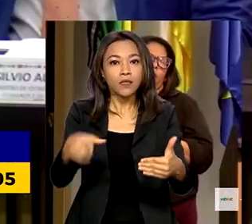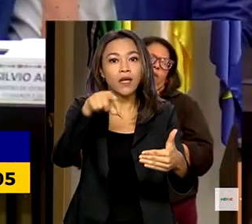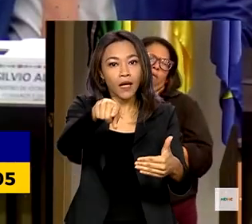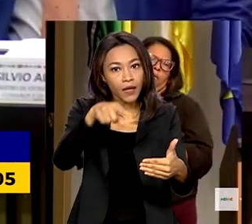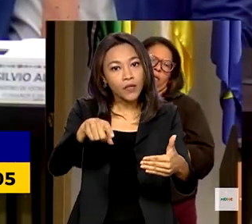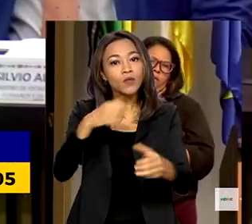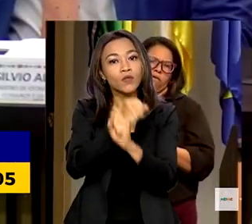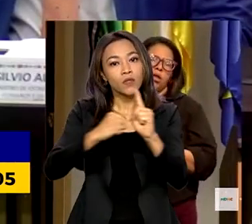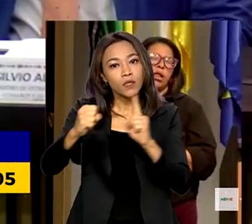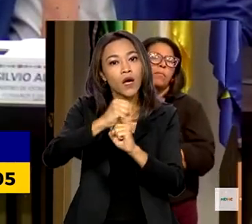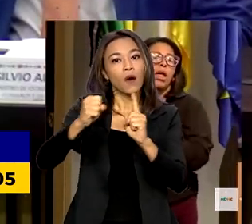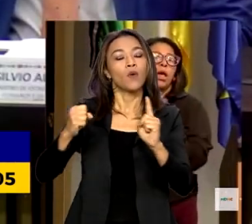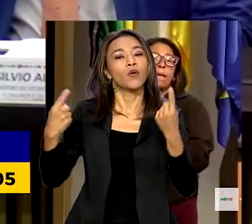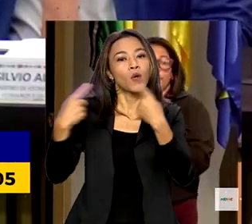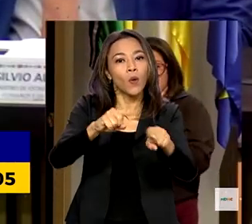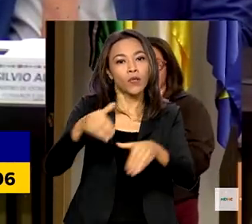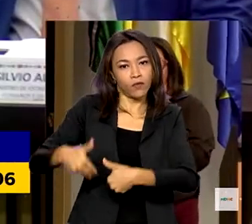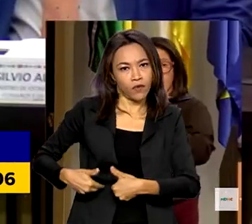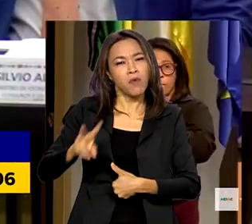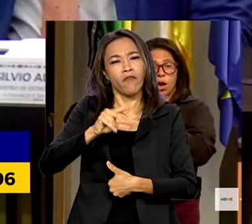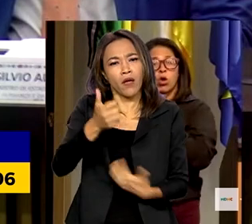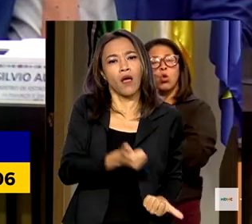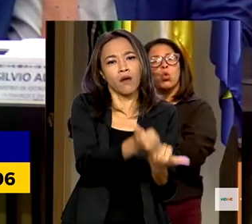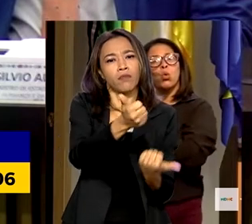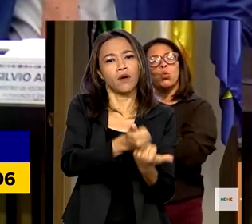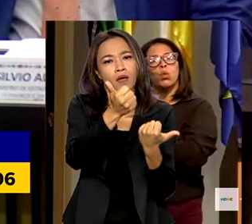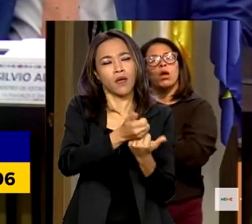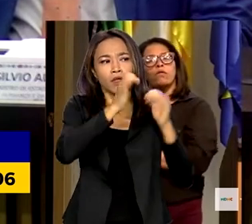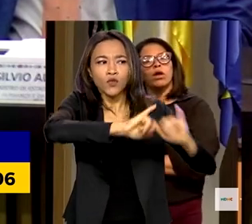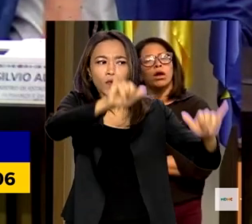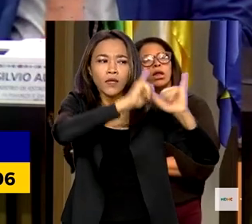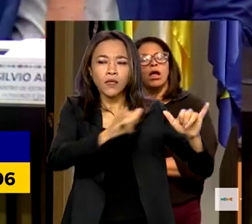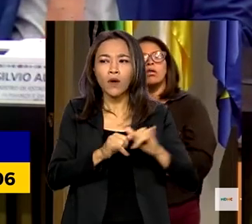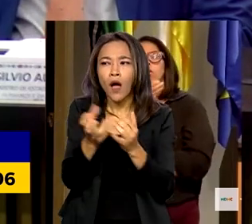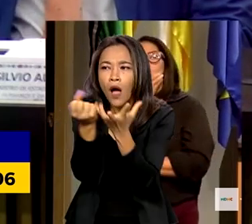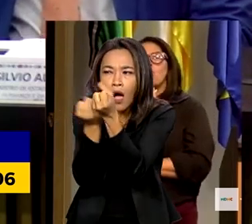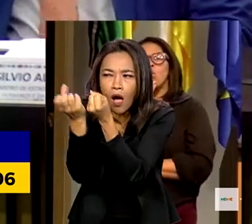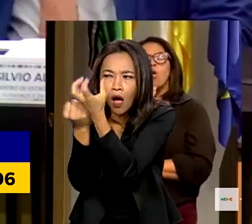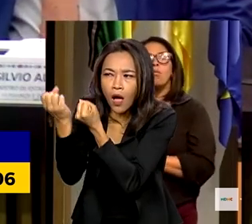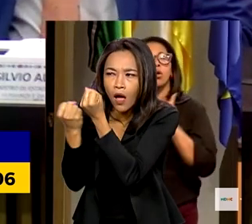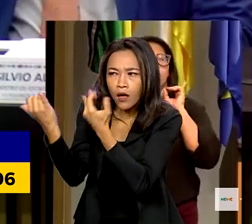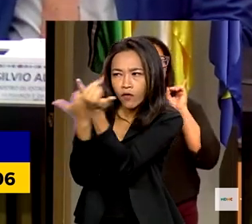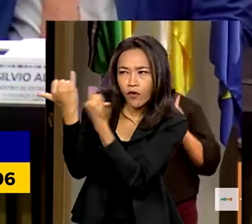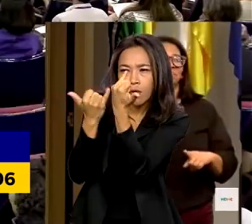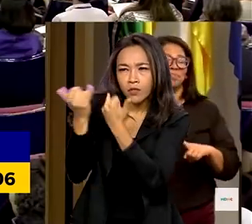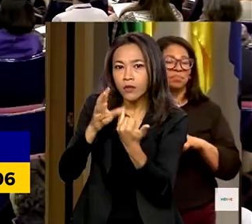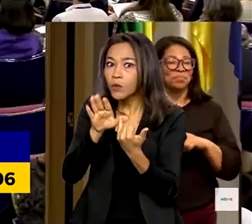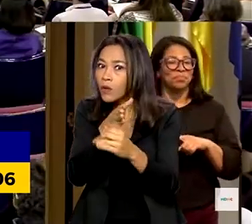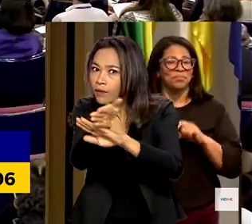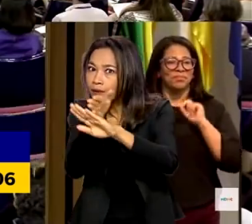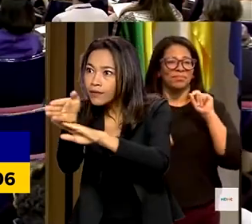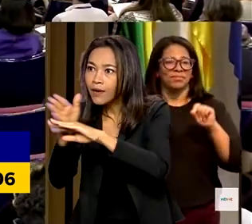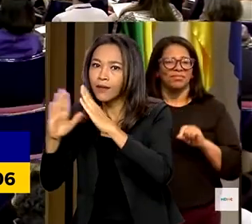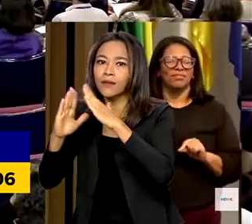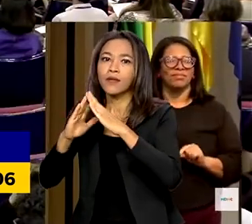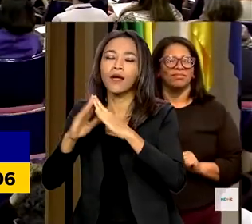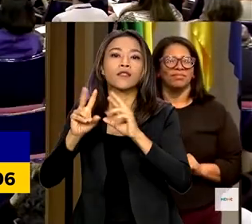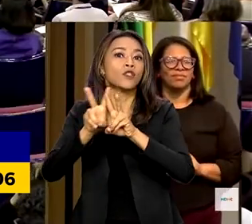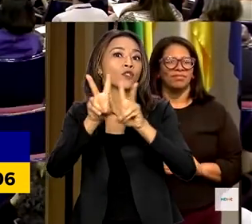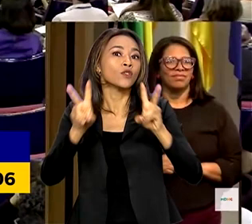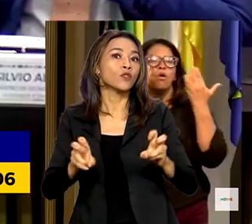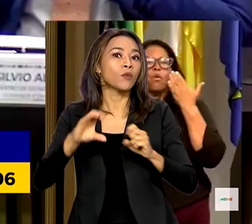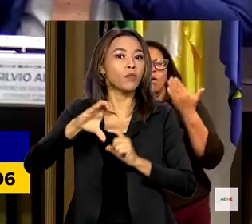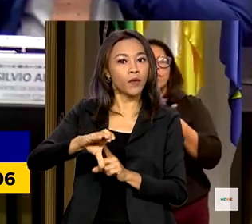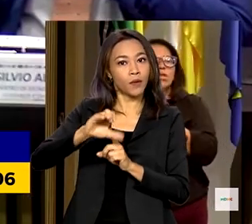também devem atuar na campanha, coletando informações ao entrar nas casas para realizar a atualização do Cadastro